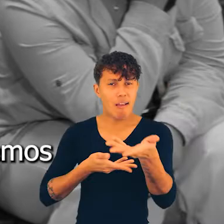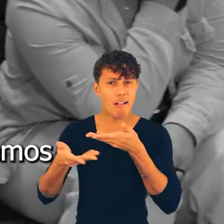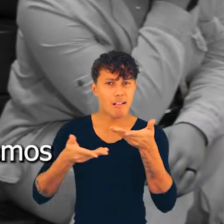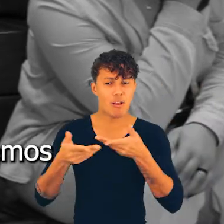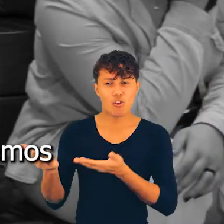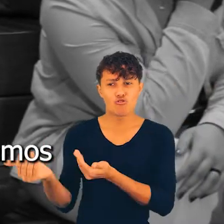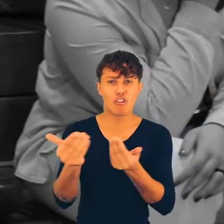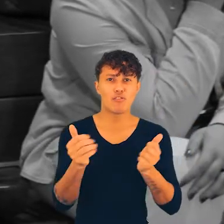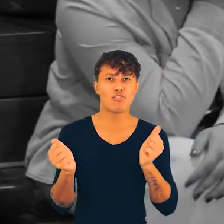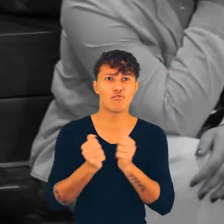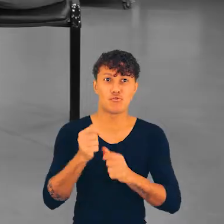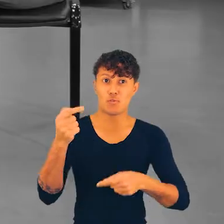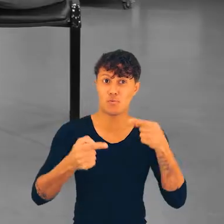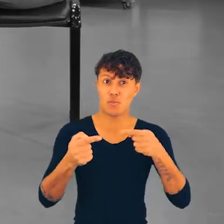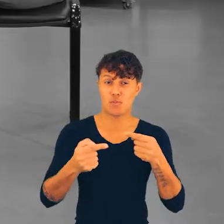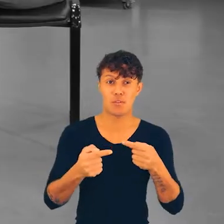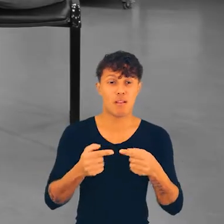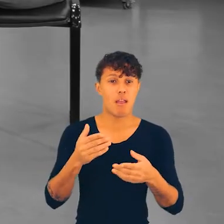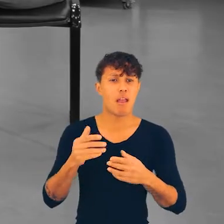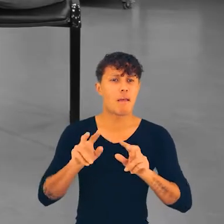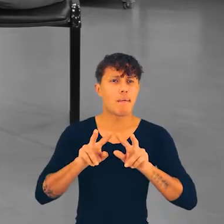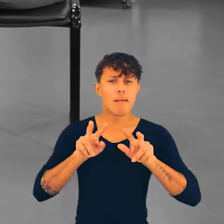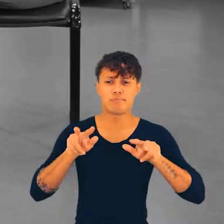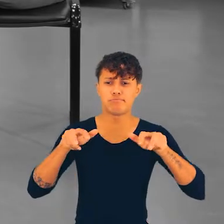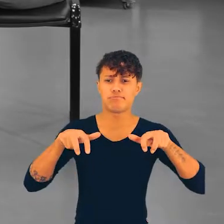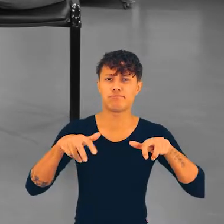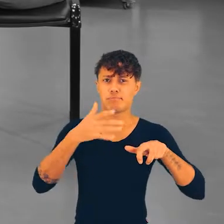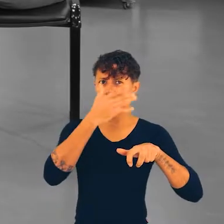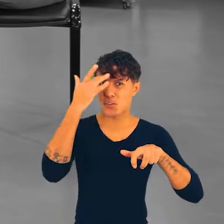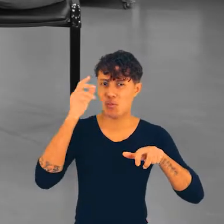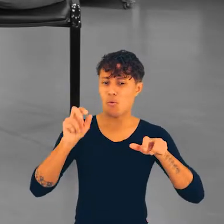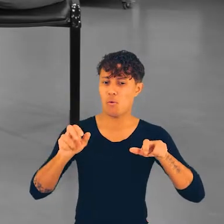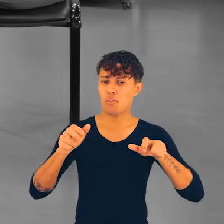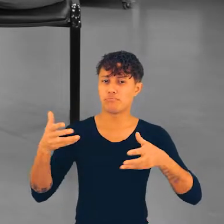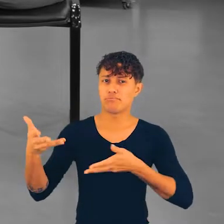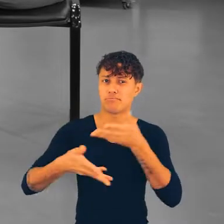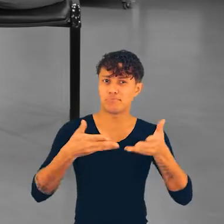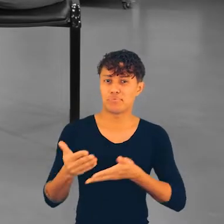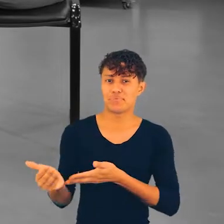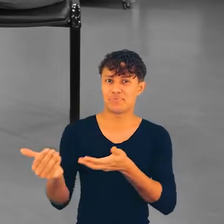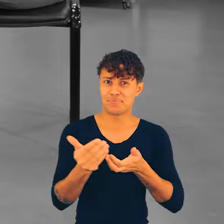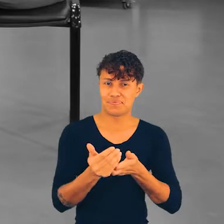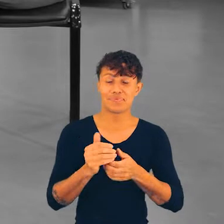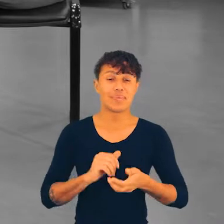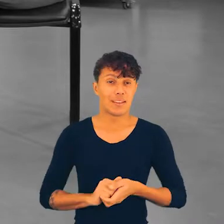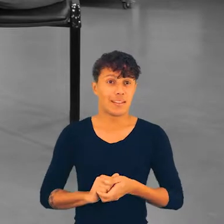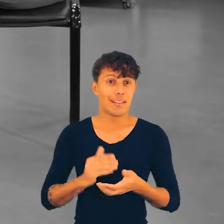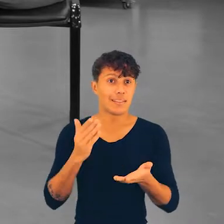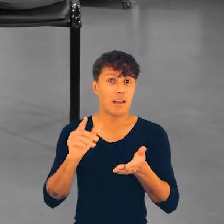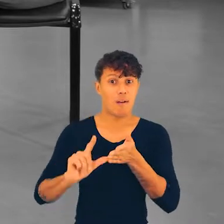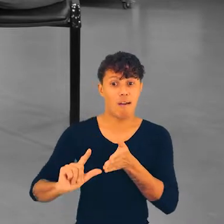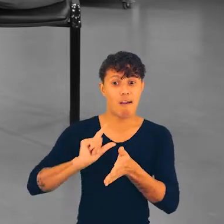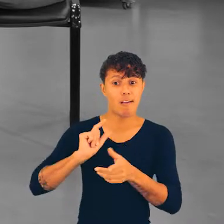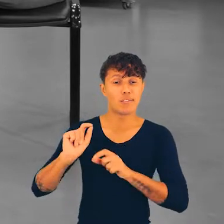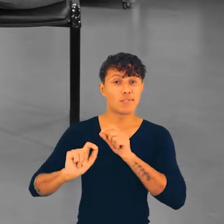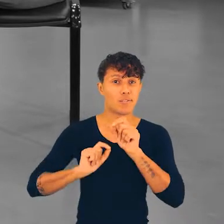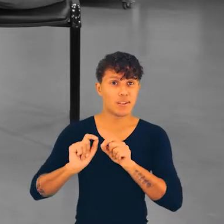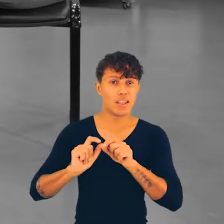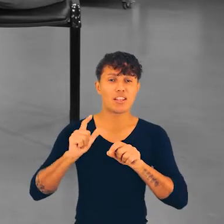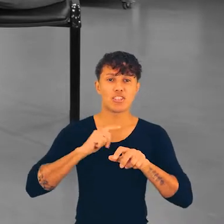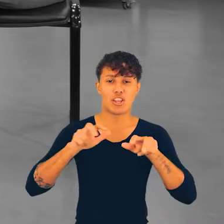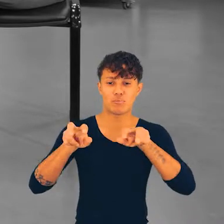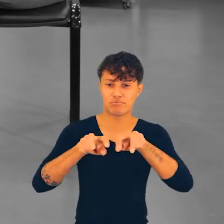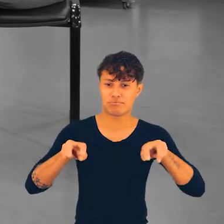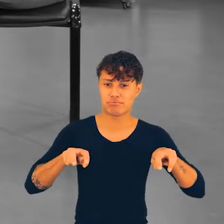jovens e política. A condução da conversa é sempre feita por duas pessoas jovens e, a partir da edição anterior a esta,